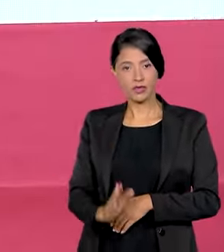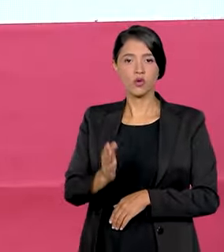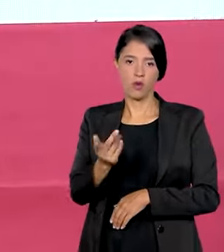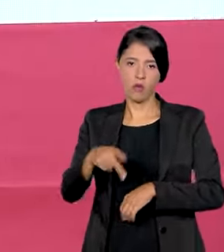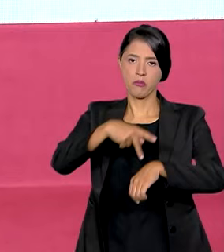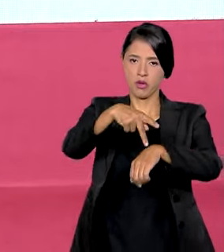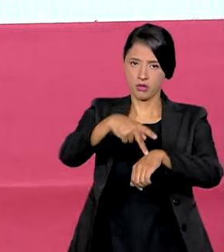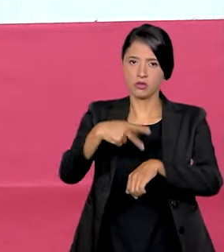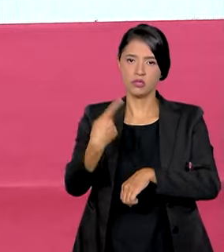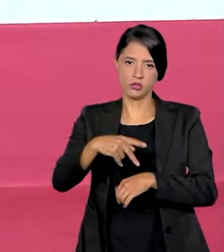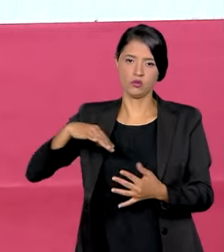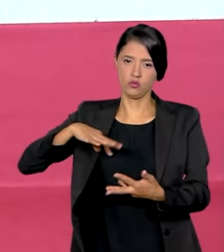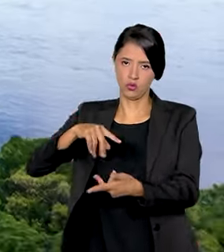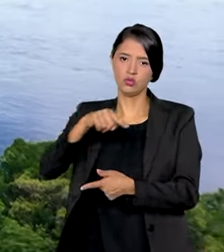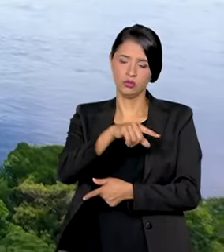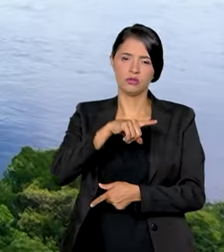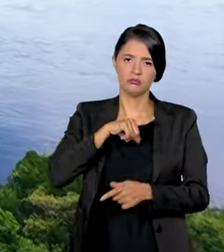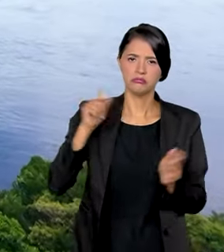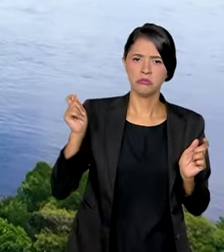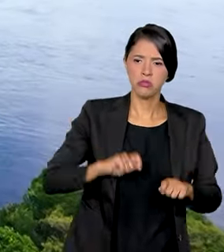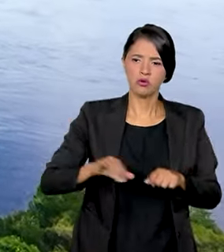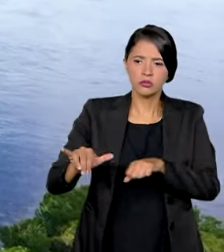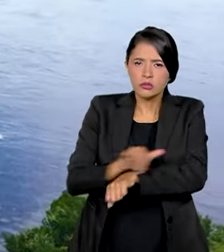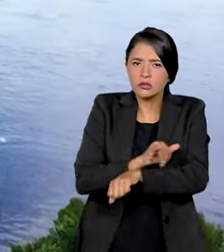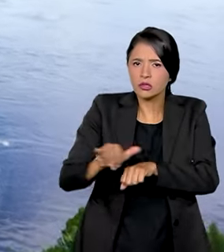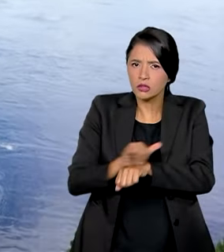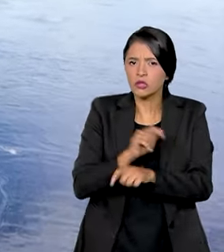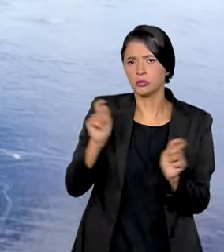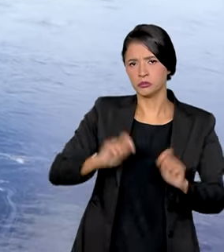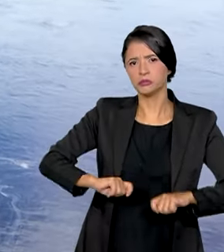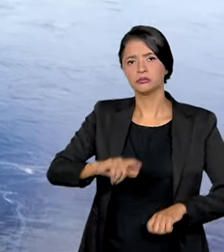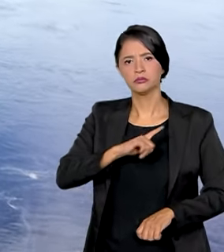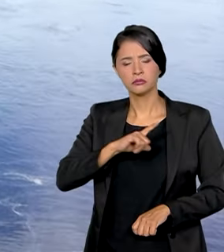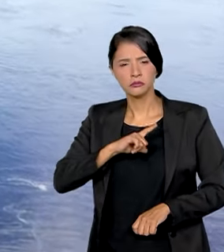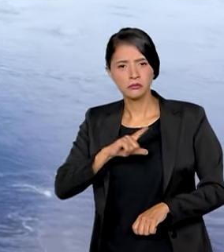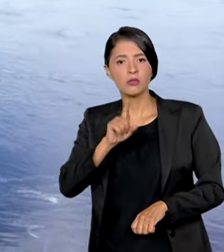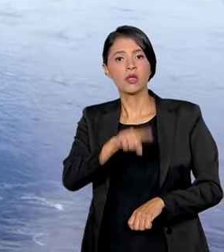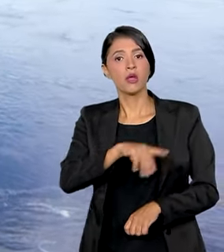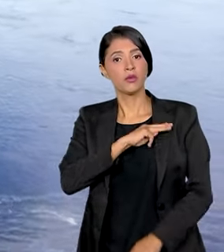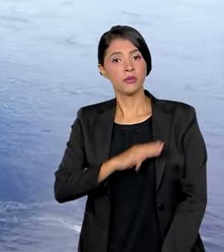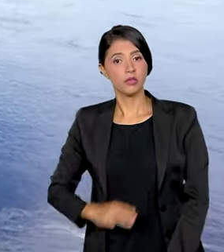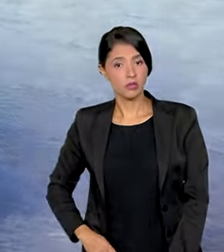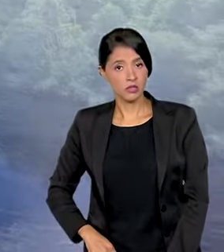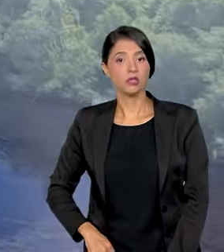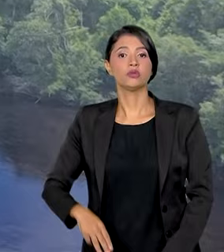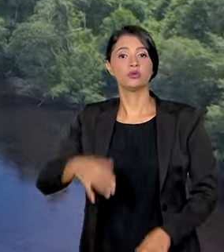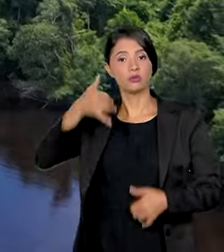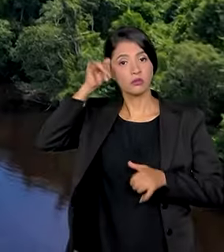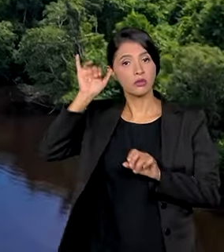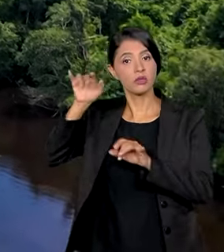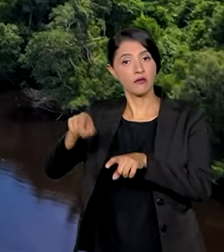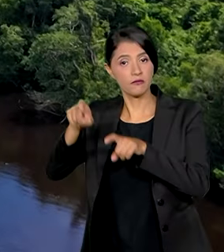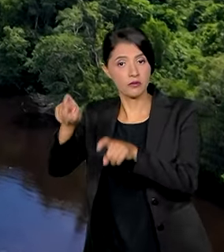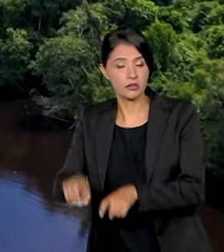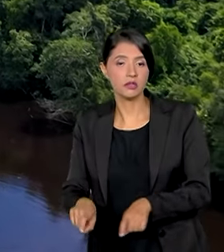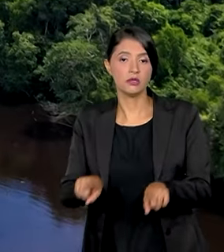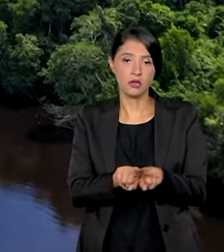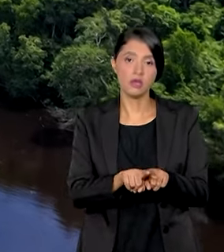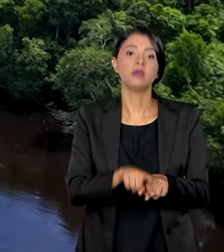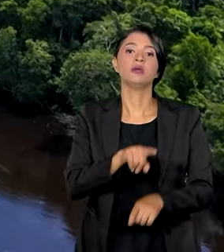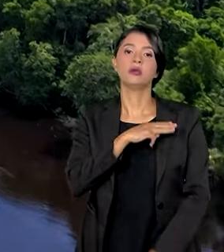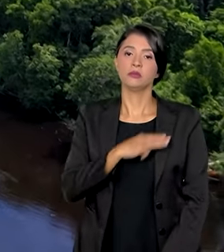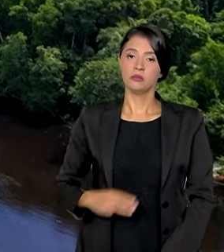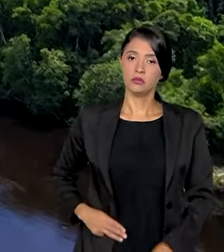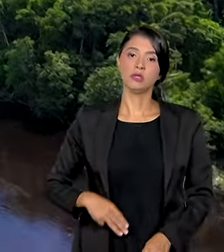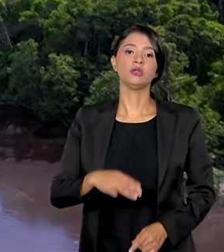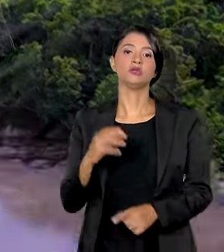países do mundo que pode ter uma aliança estratégica fundamental do ministro da Fazenda com a ministra do Meio